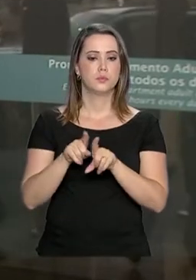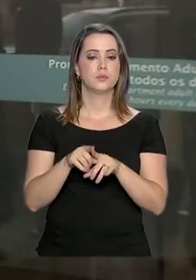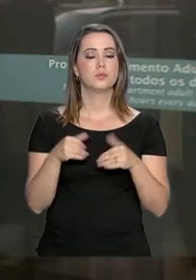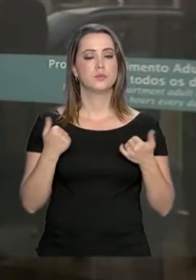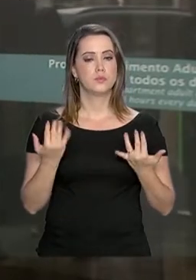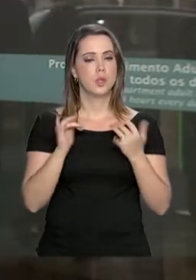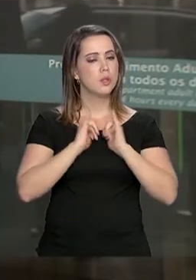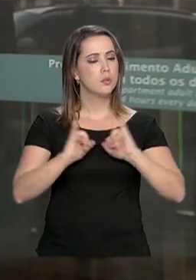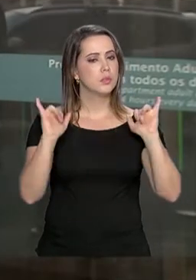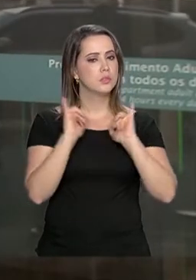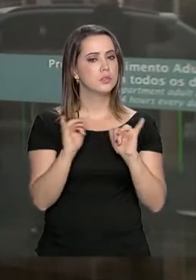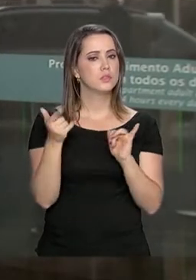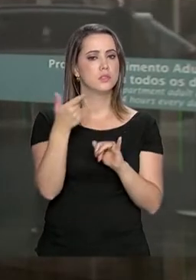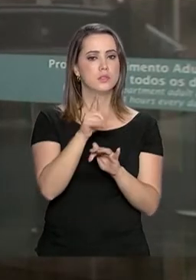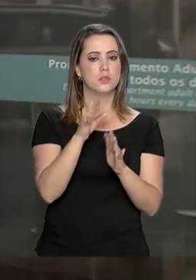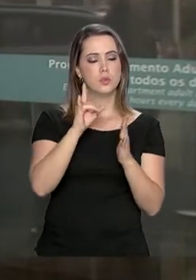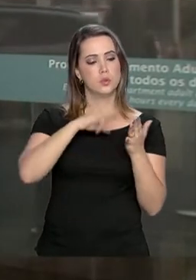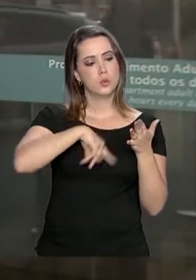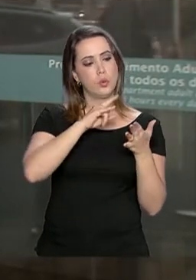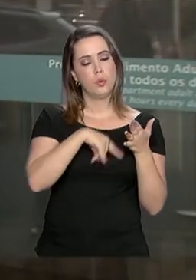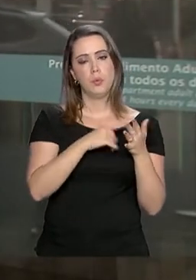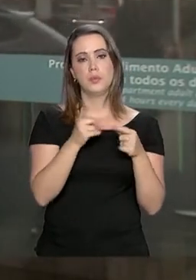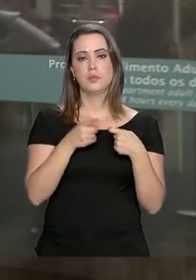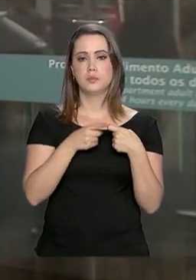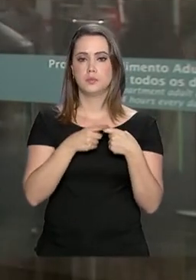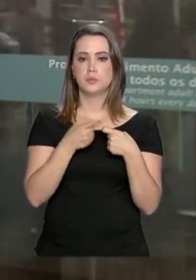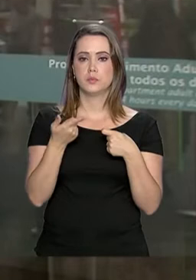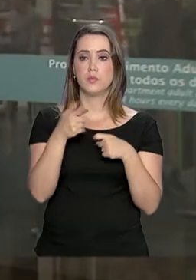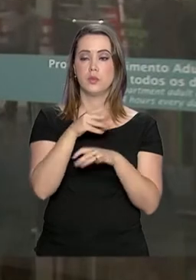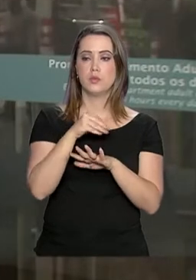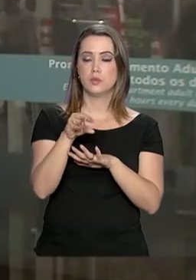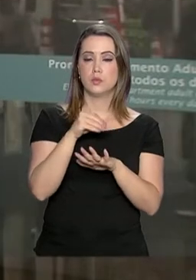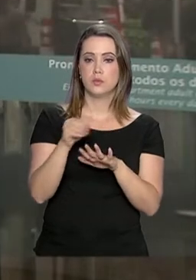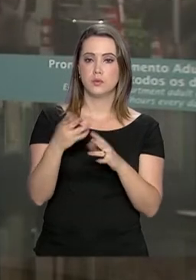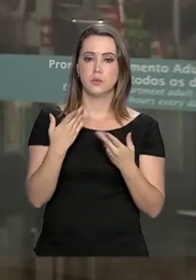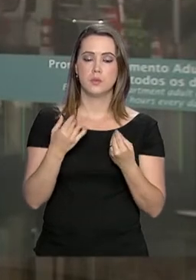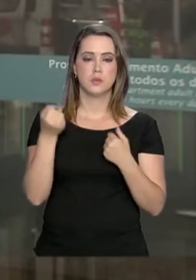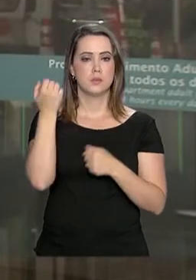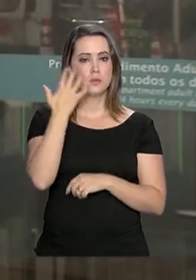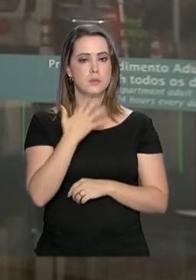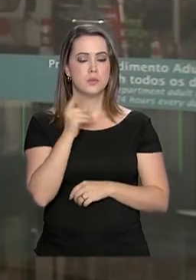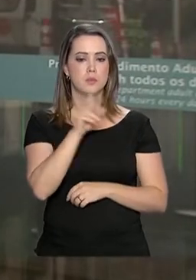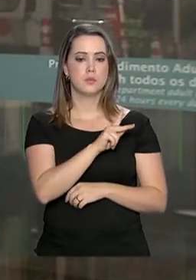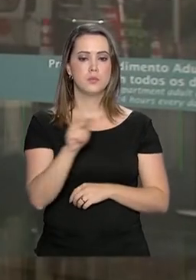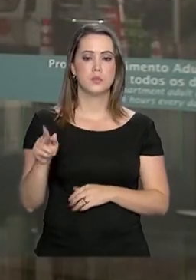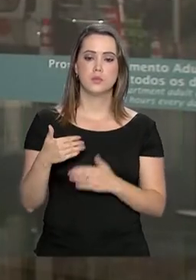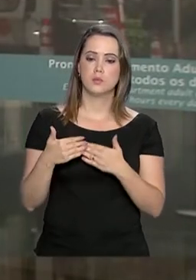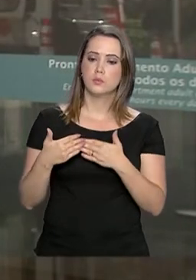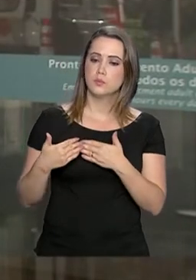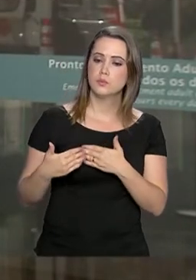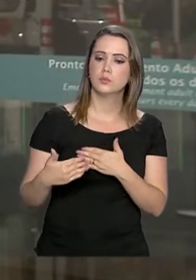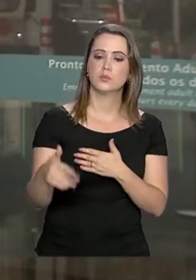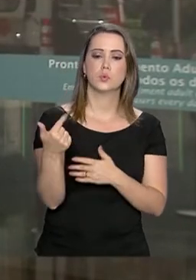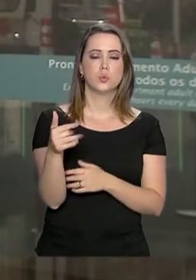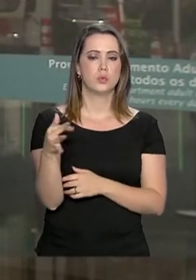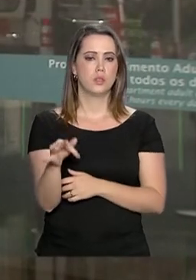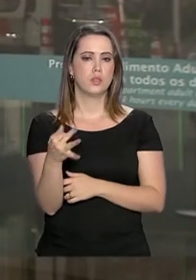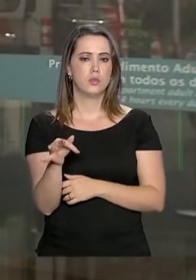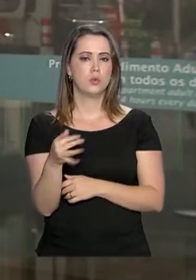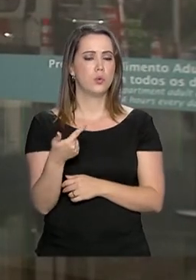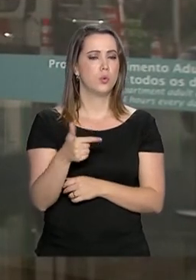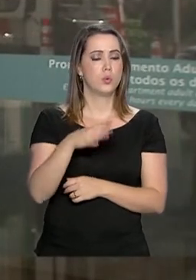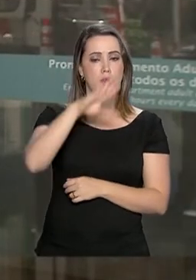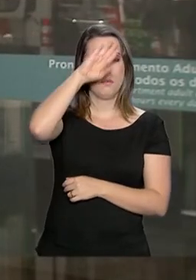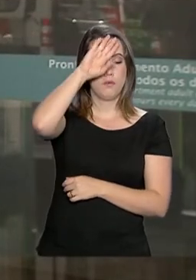também divulgar mais um boletim médico. As últimas informações disponíveis dão conta que o presidente segue estável, sem dor, sem